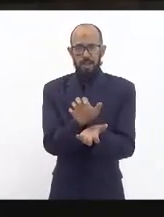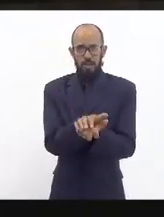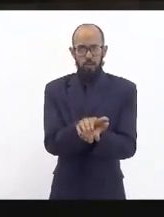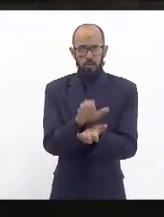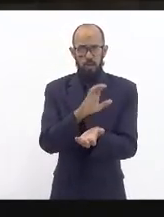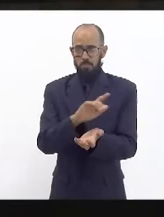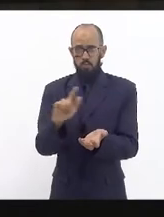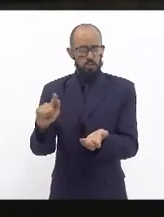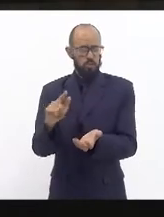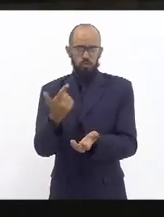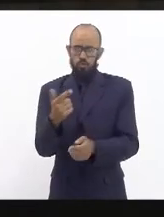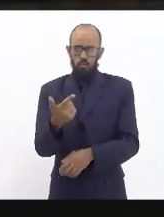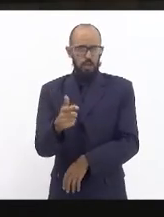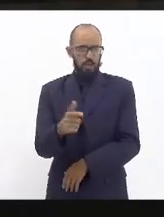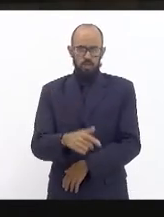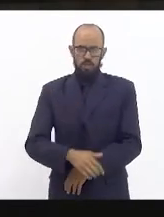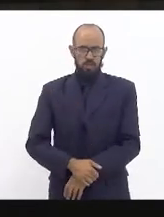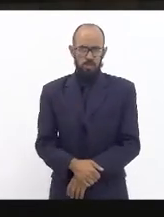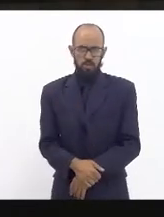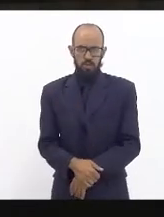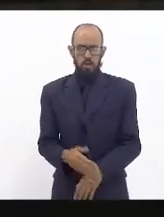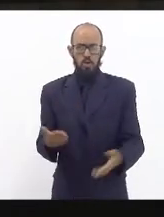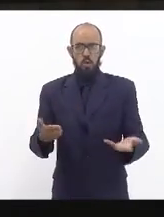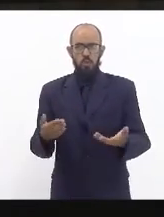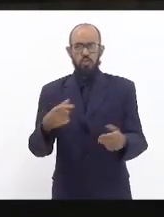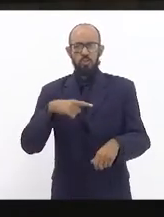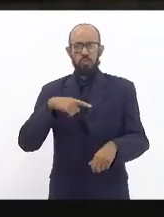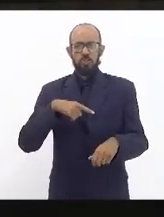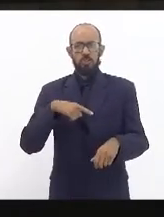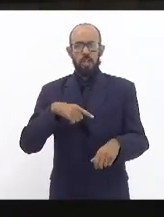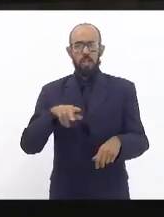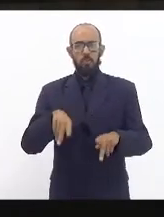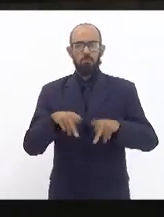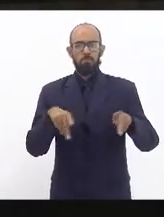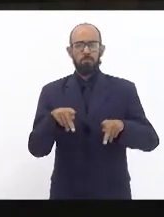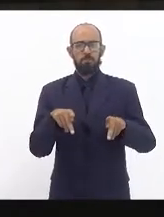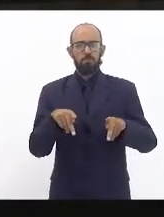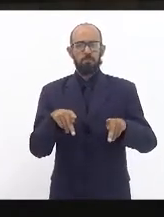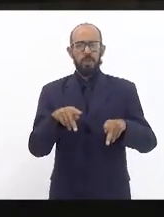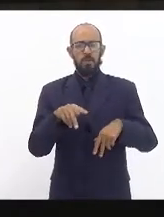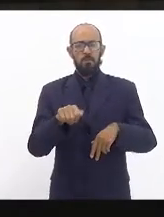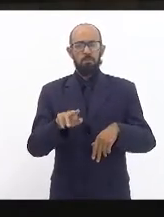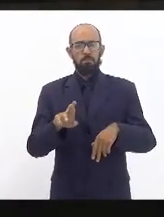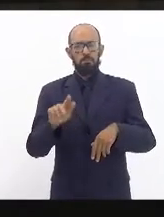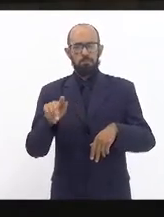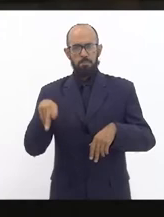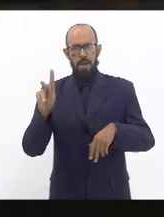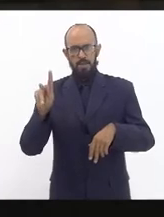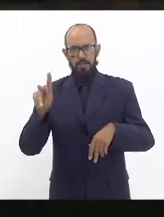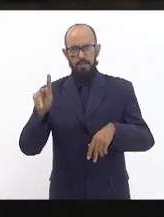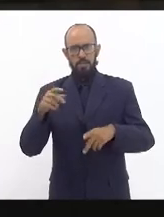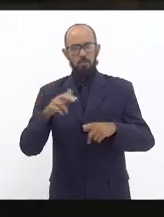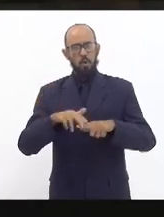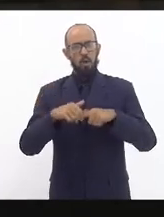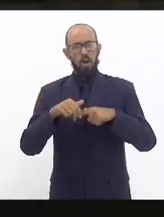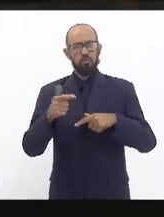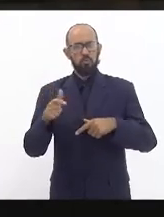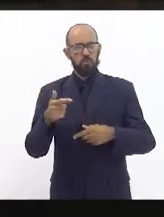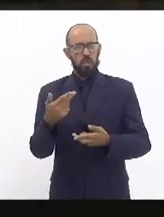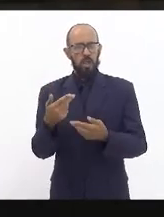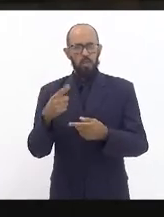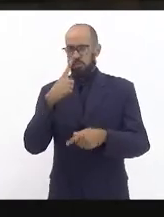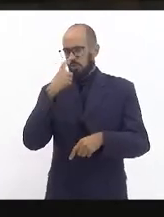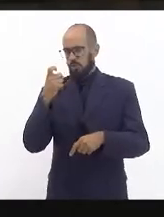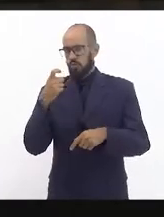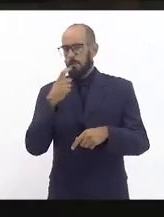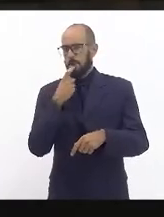existiriam hoje nós temos o parque shopping porque não tem o aterro sanitário porque se tivesse não teria o parque shopping